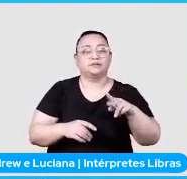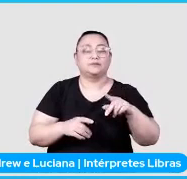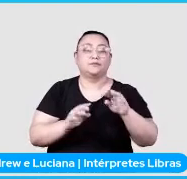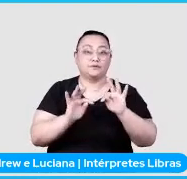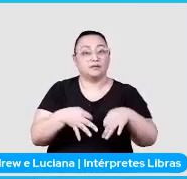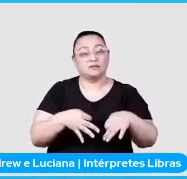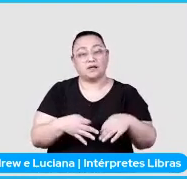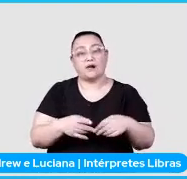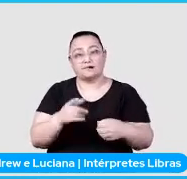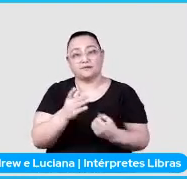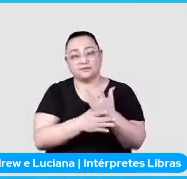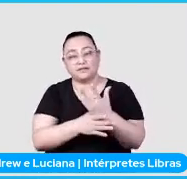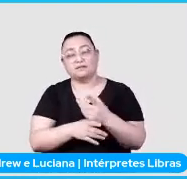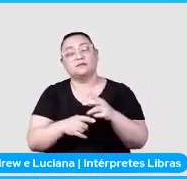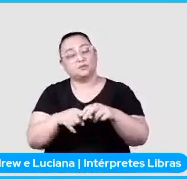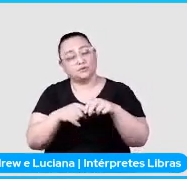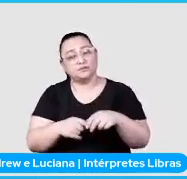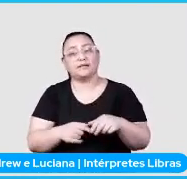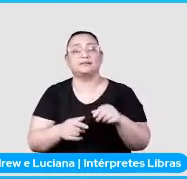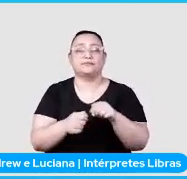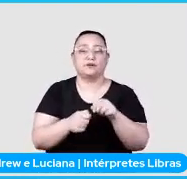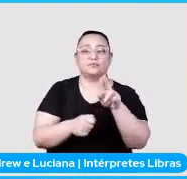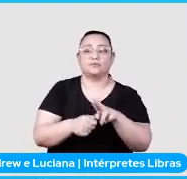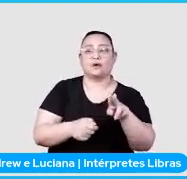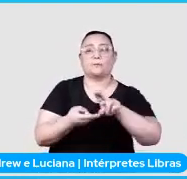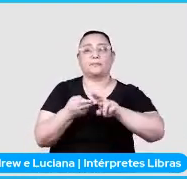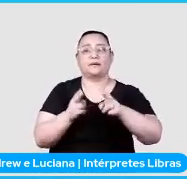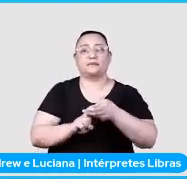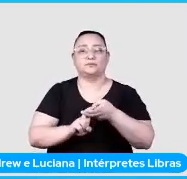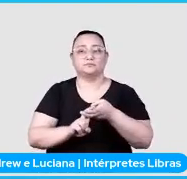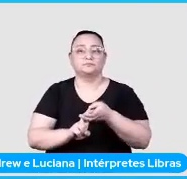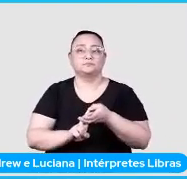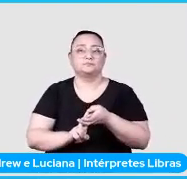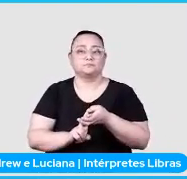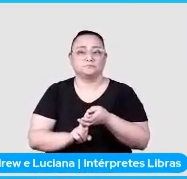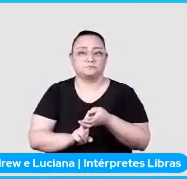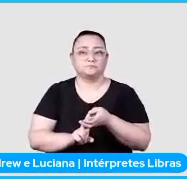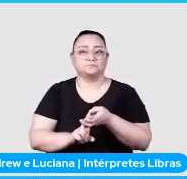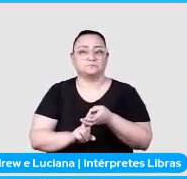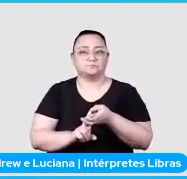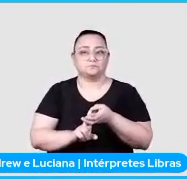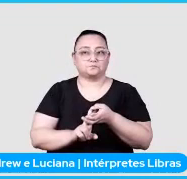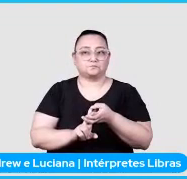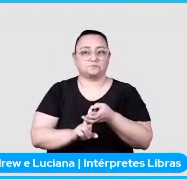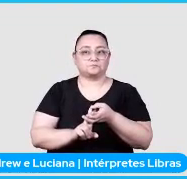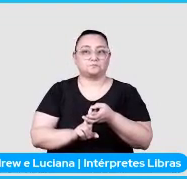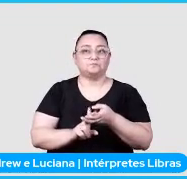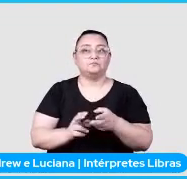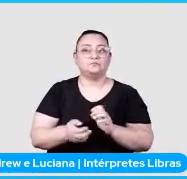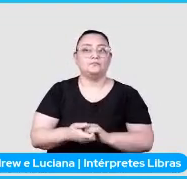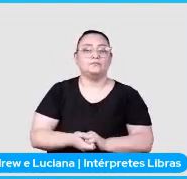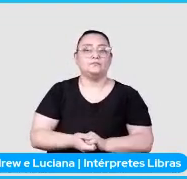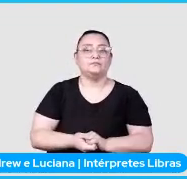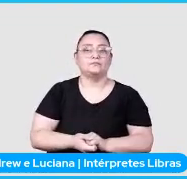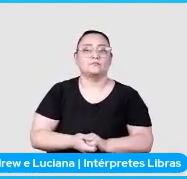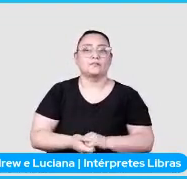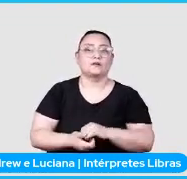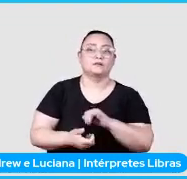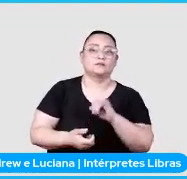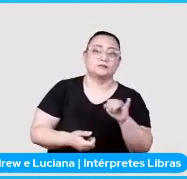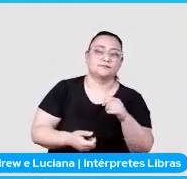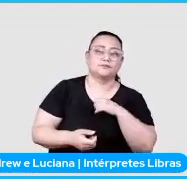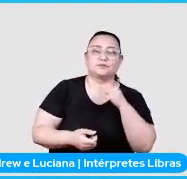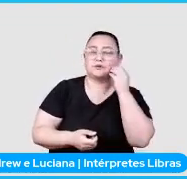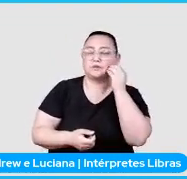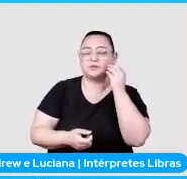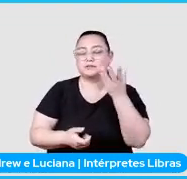E aí, eu passo o pythonpath dele para essa variável. Se fosse um monitor para testar